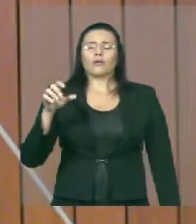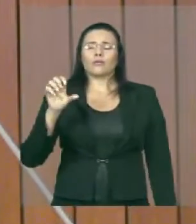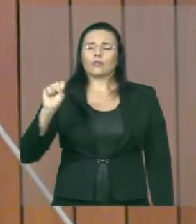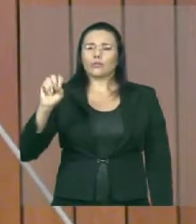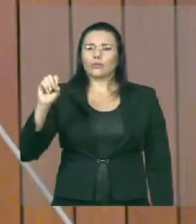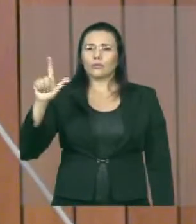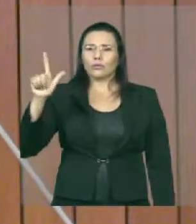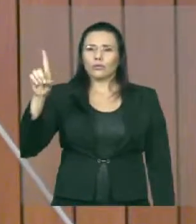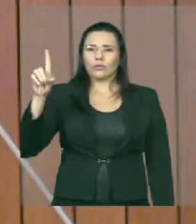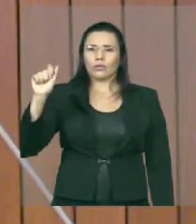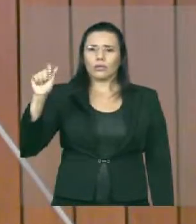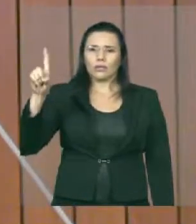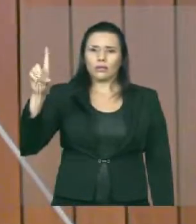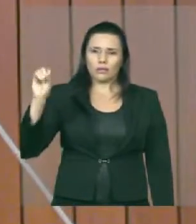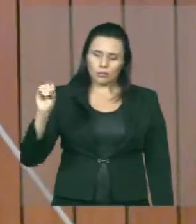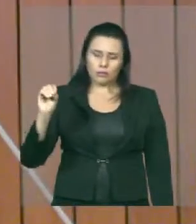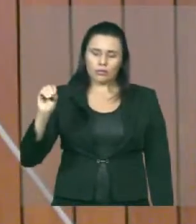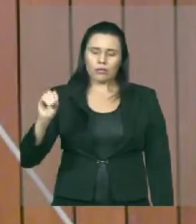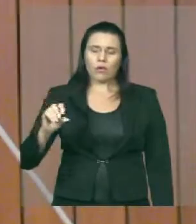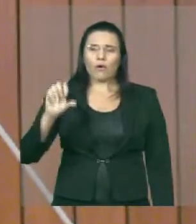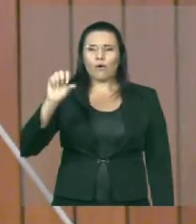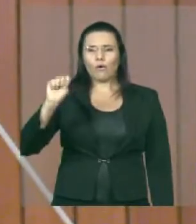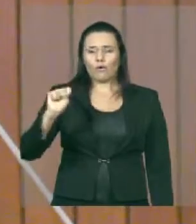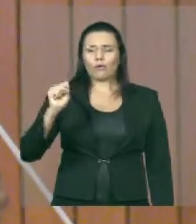Carlos Renan Silva Azevedo.